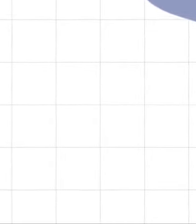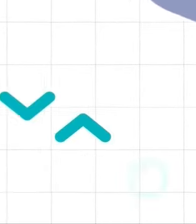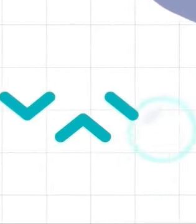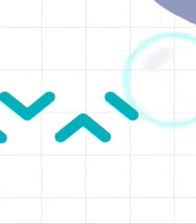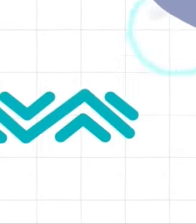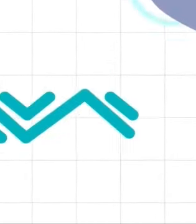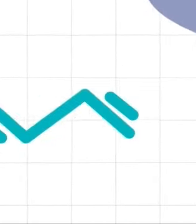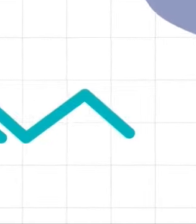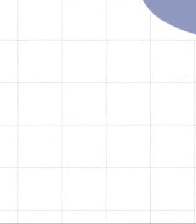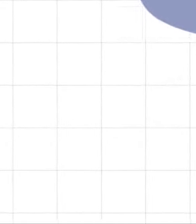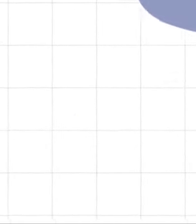eu vejo vocês na aula.